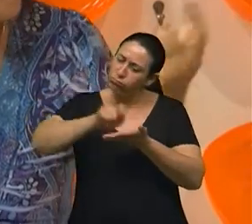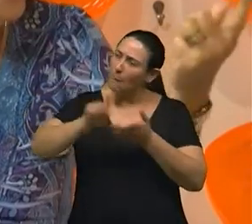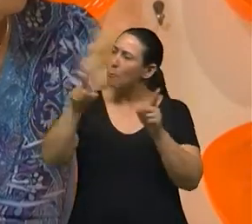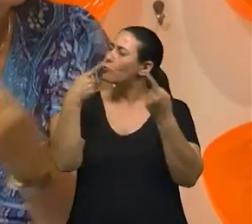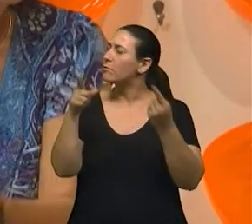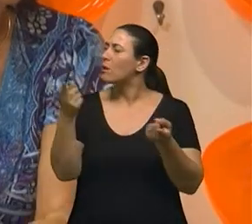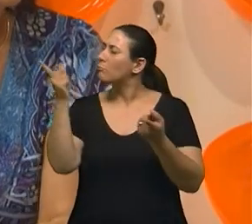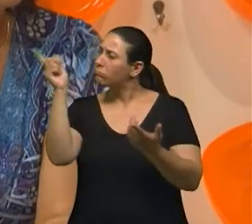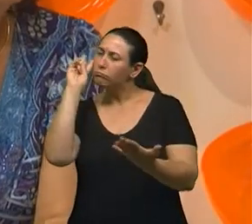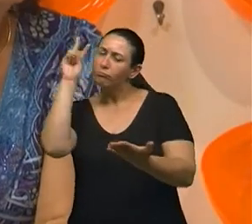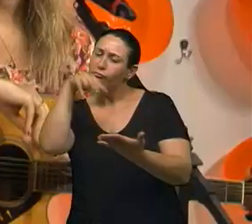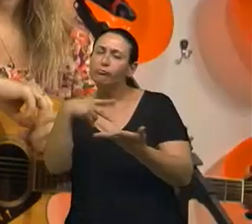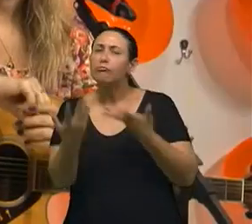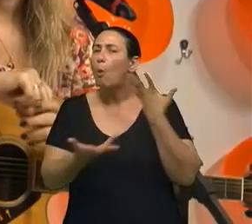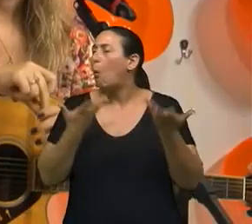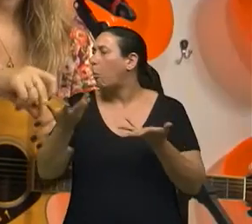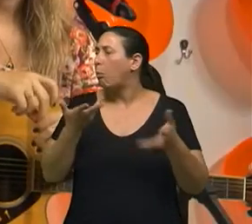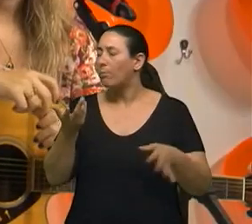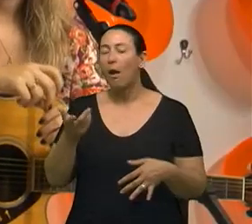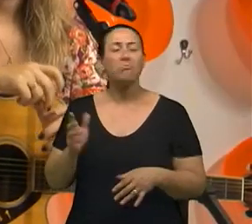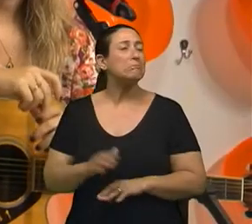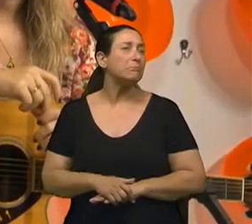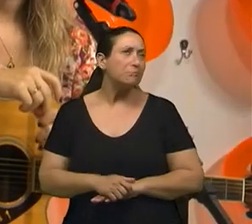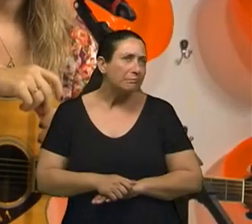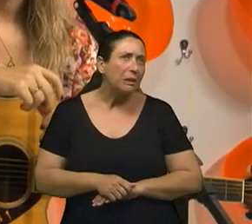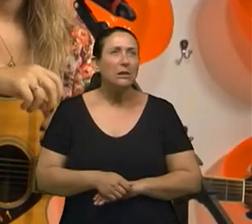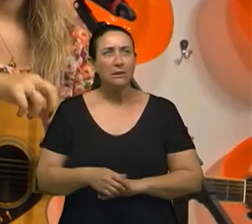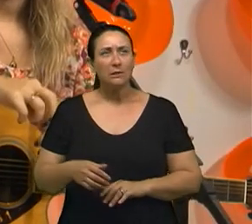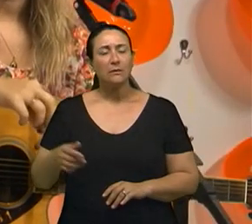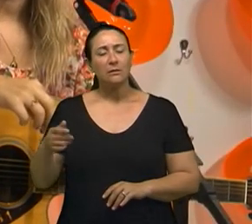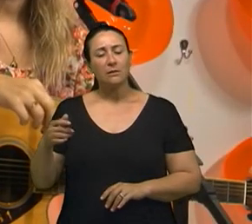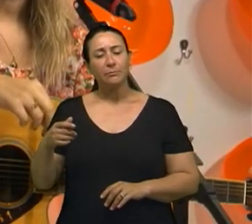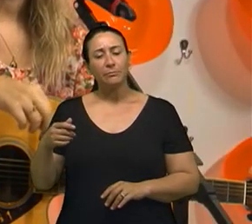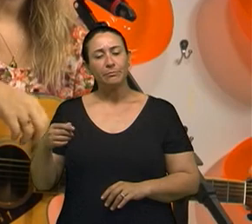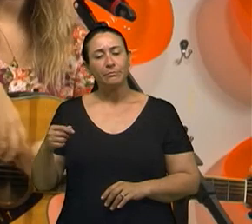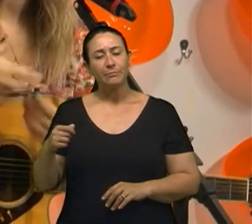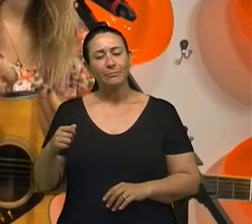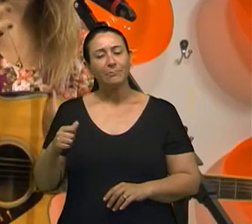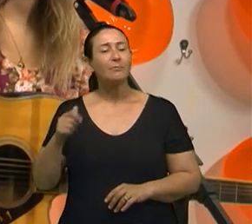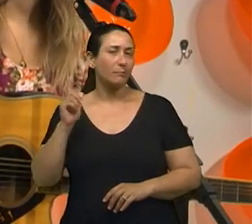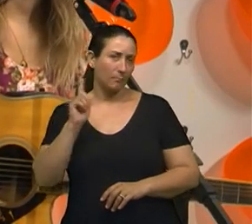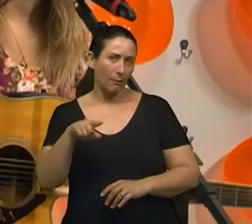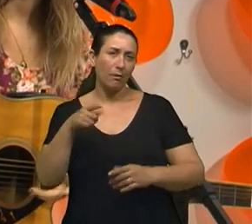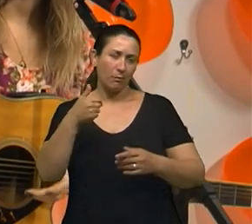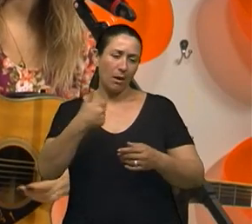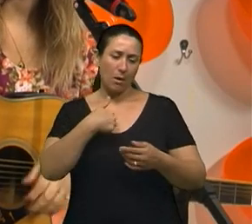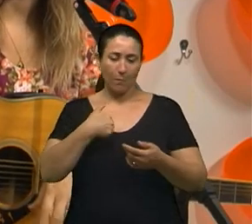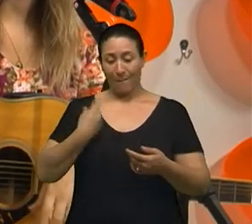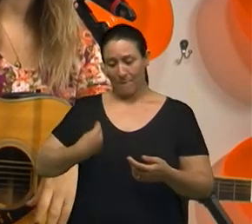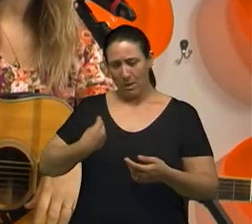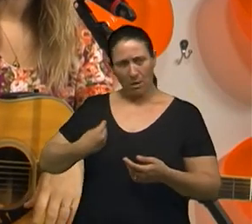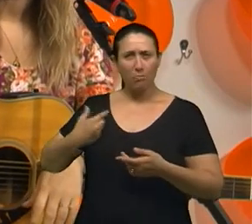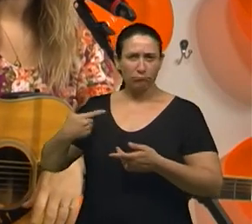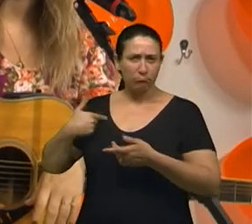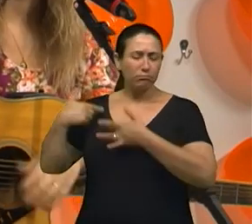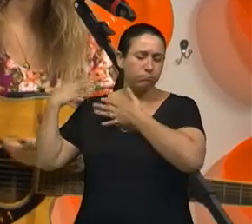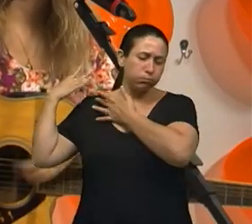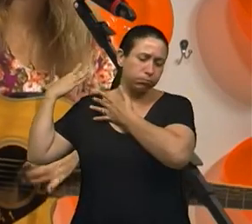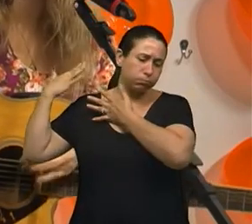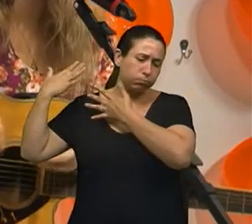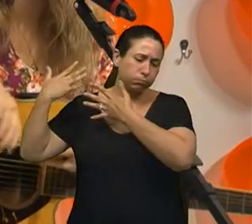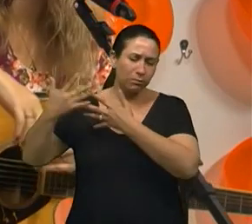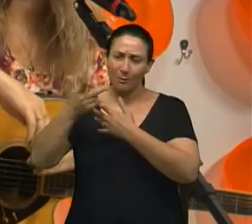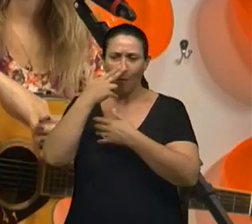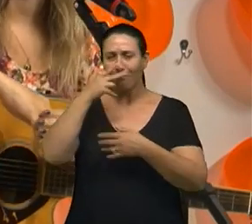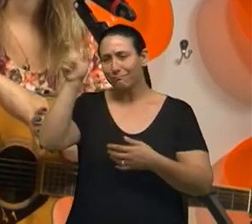compor? Fala um pouquinho da tua carreira. mim, composição é uma extensão da minha vida, né? Eu acho que, como ele estava